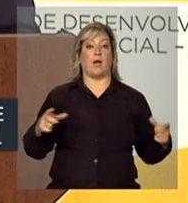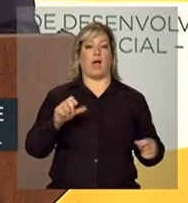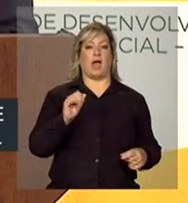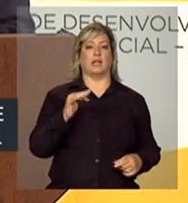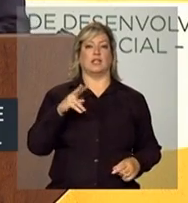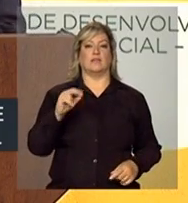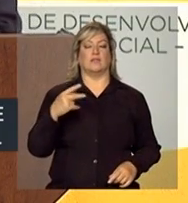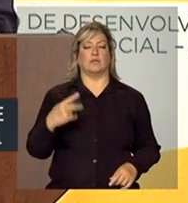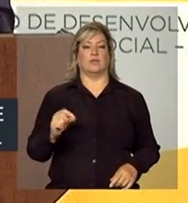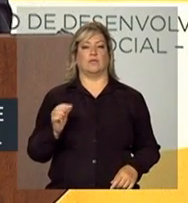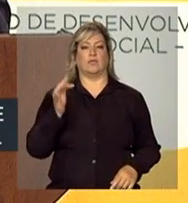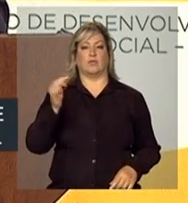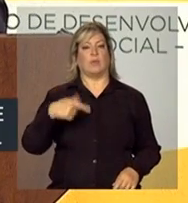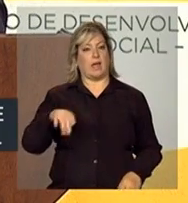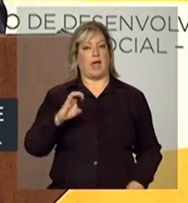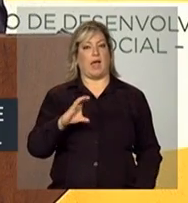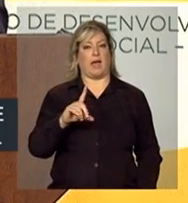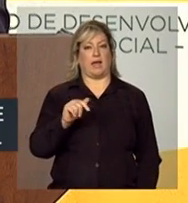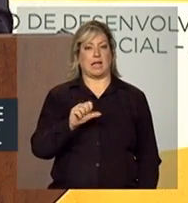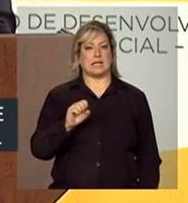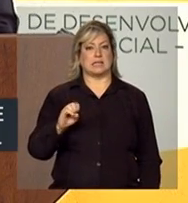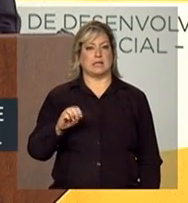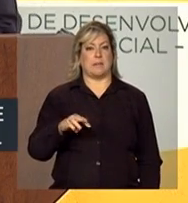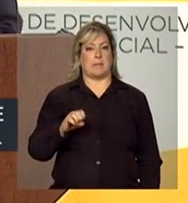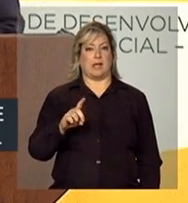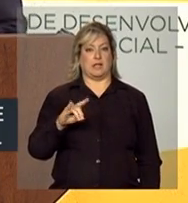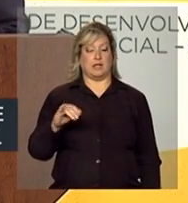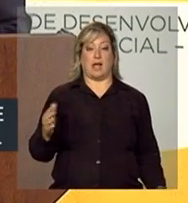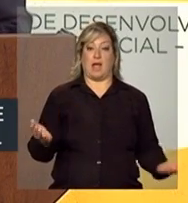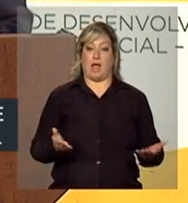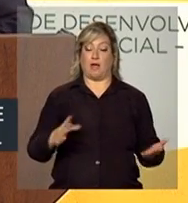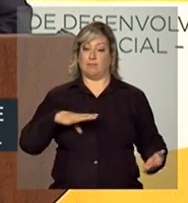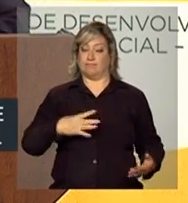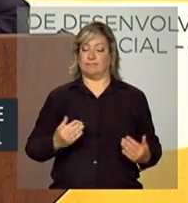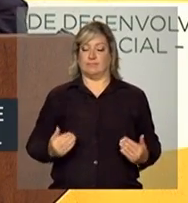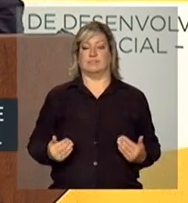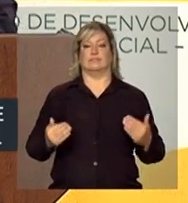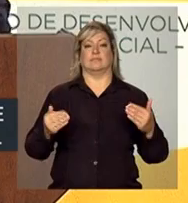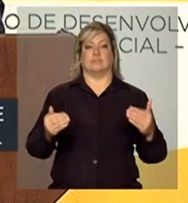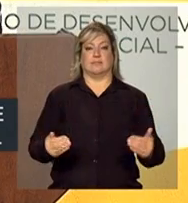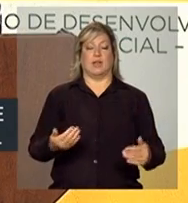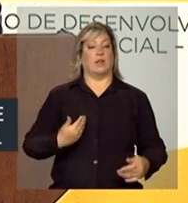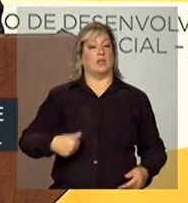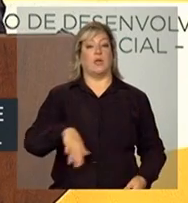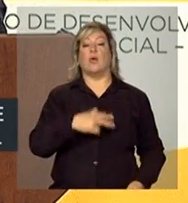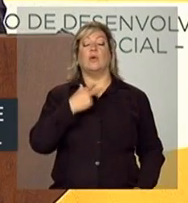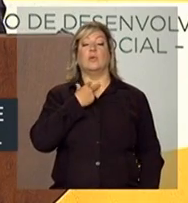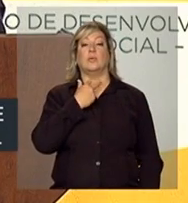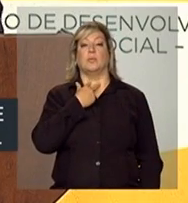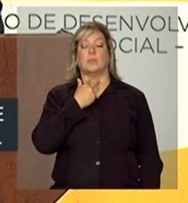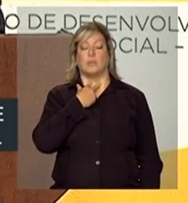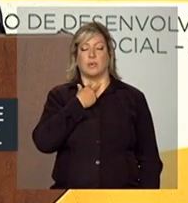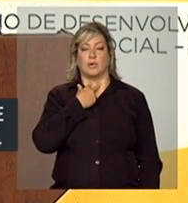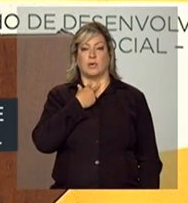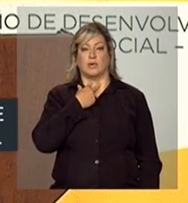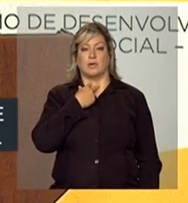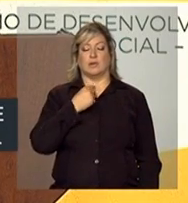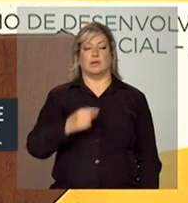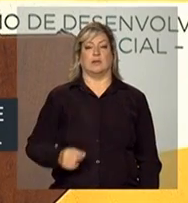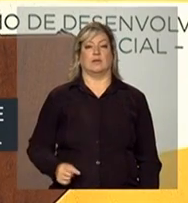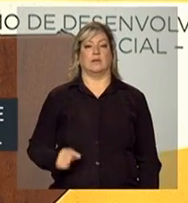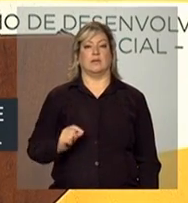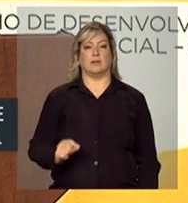que é a classe mente. Agora, o desafio é avançar. Nós não podemos perder